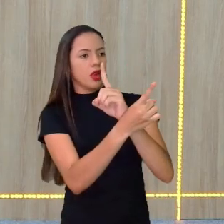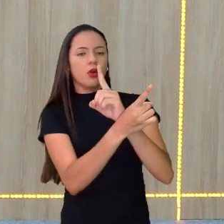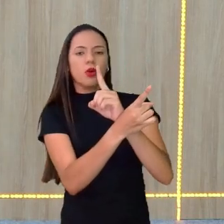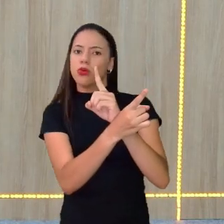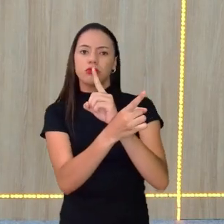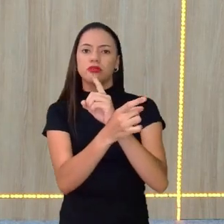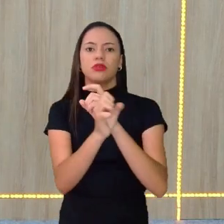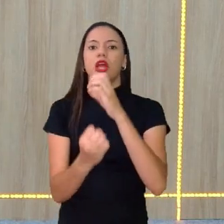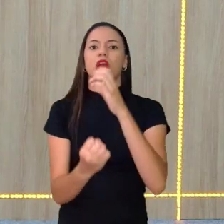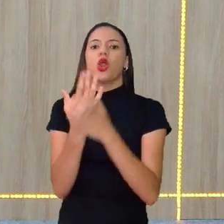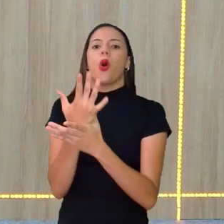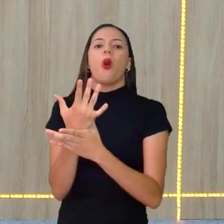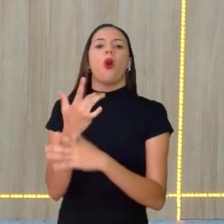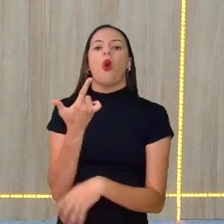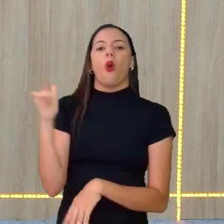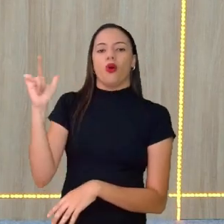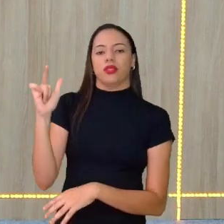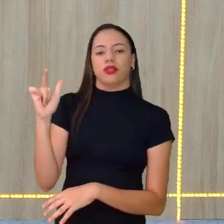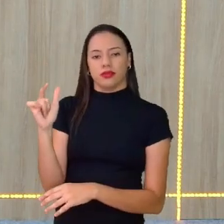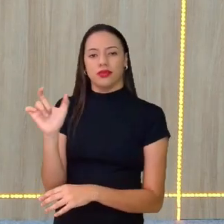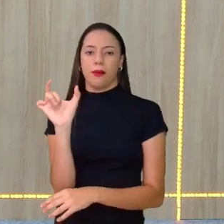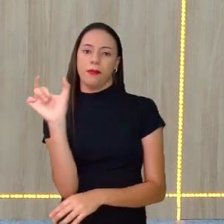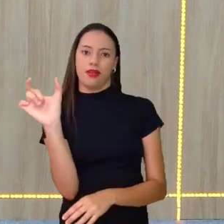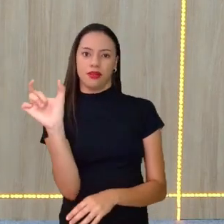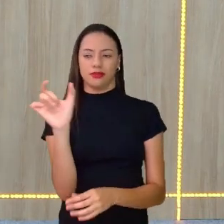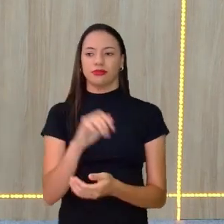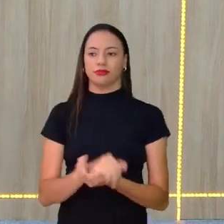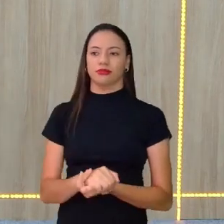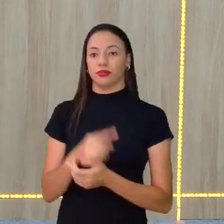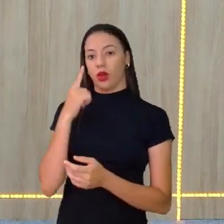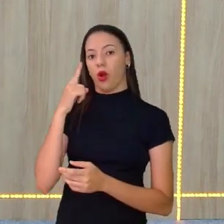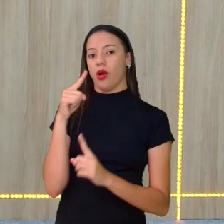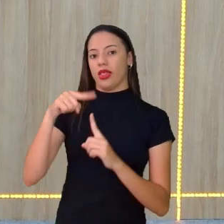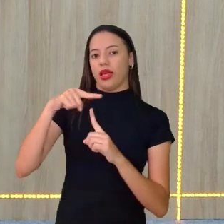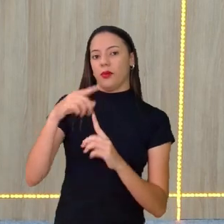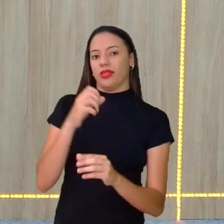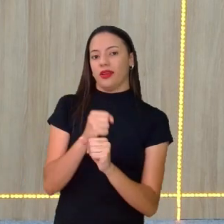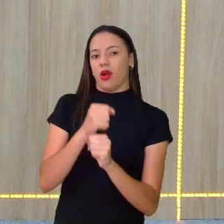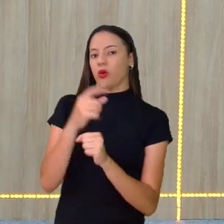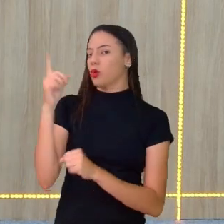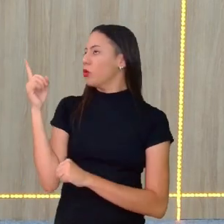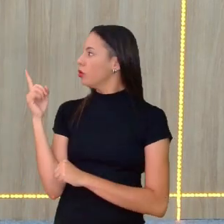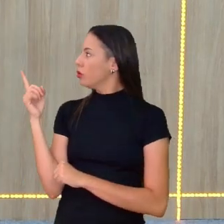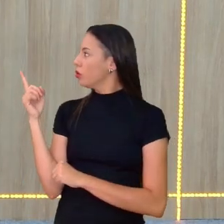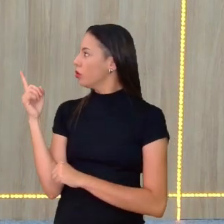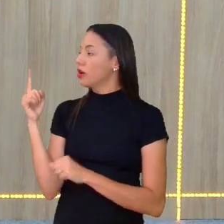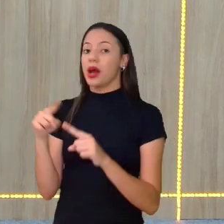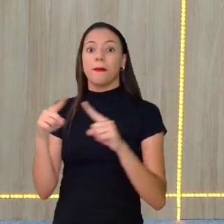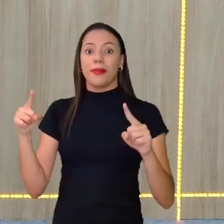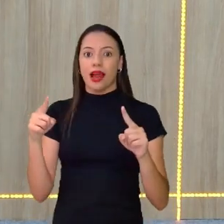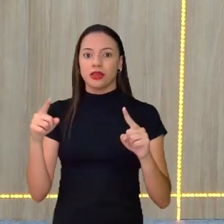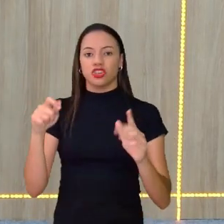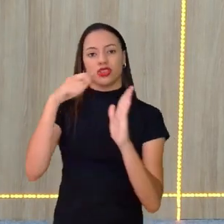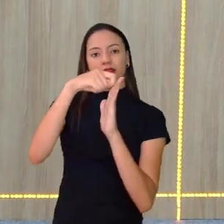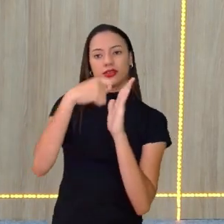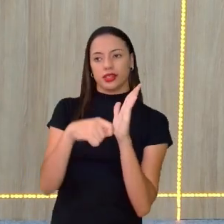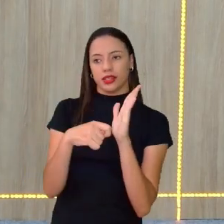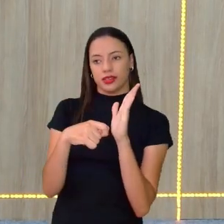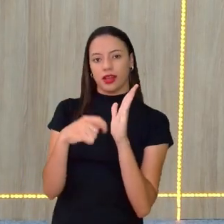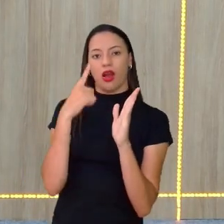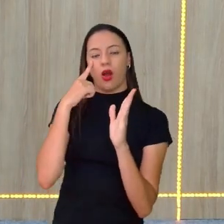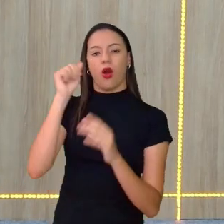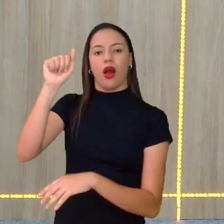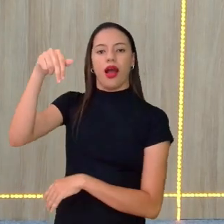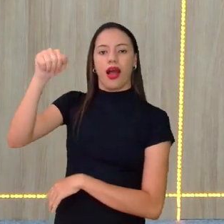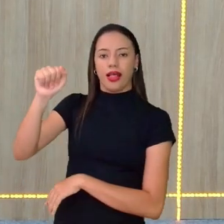palavras. Então, a forma de calcular é essa daqui, que a gente fez a conta. E aqui na gramática, por exemplo, é as